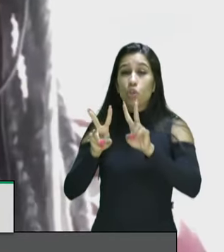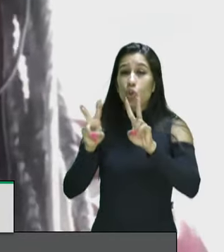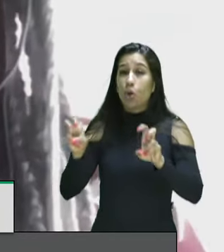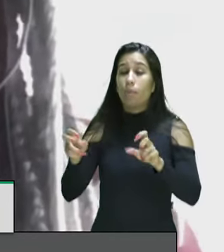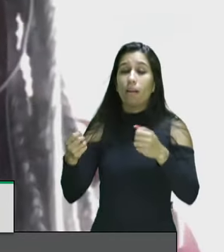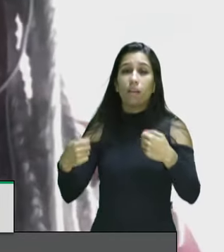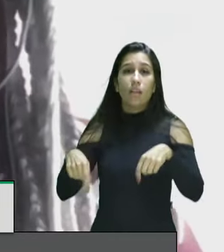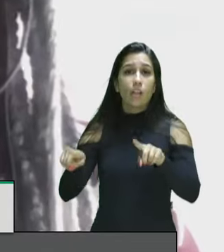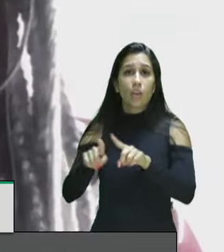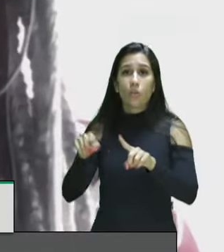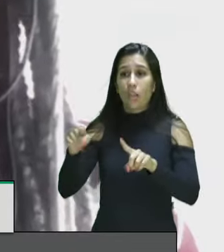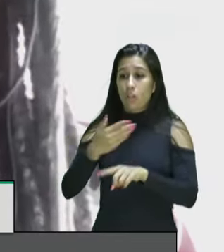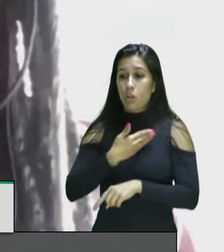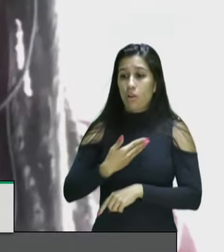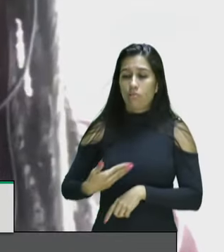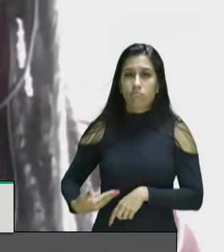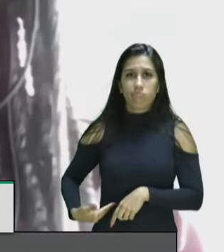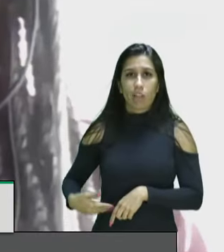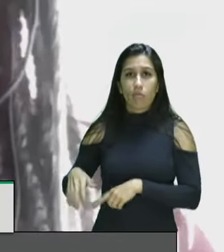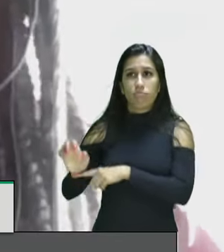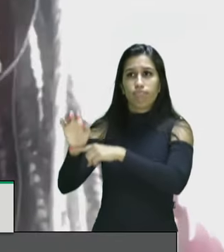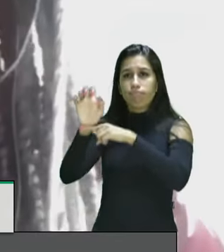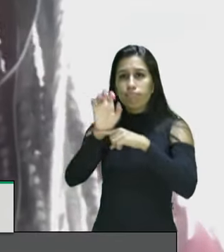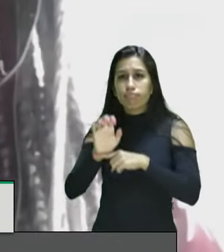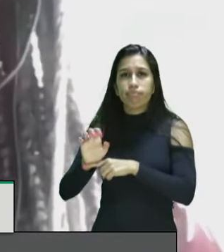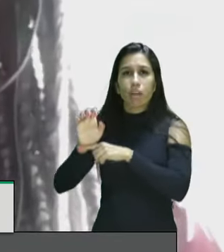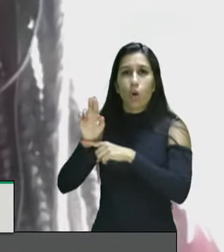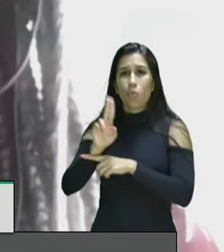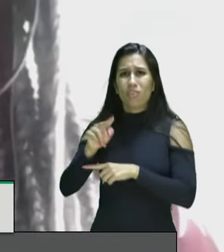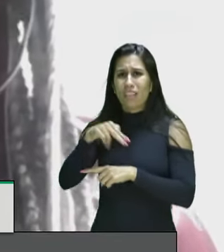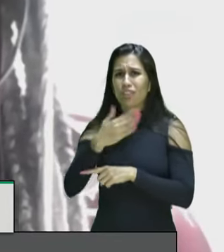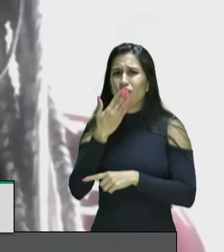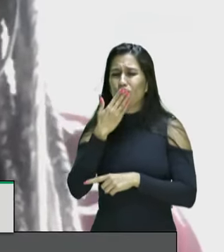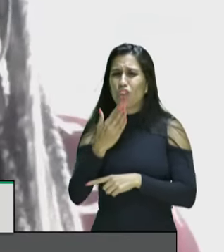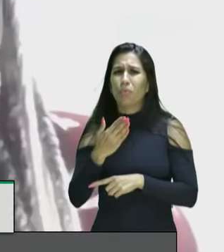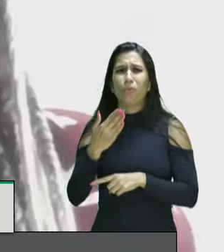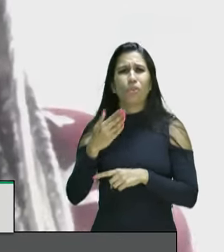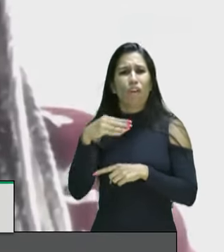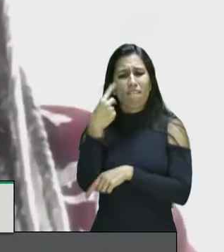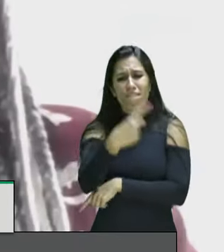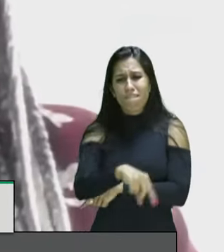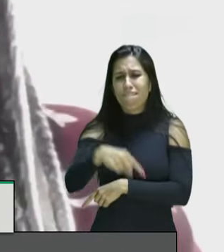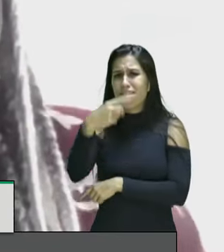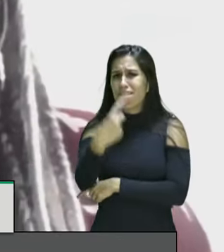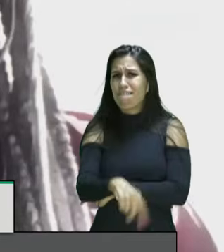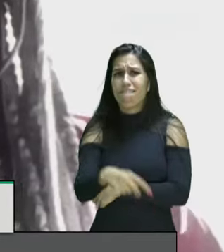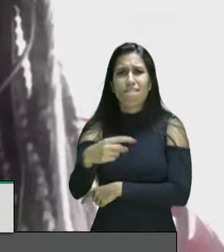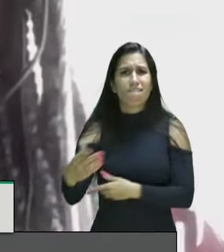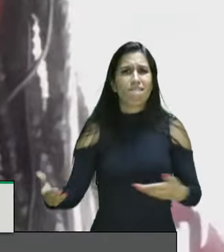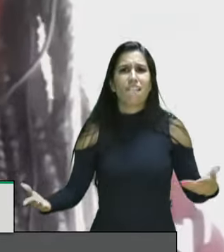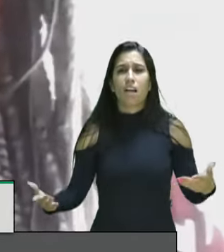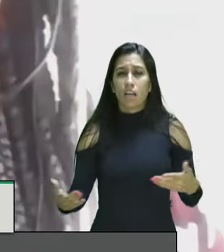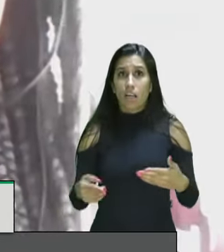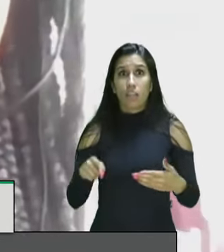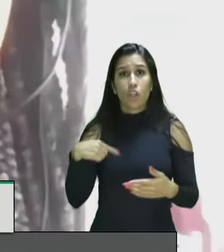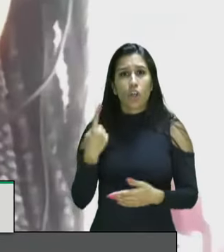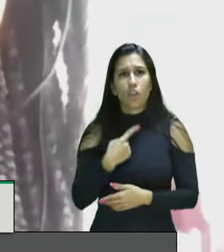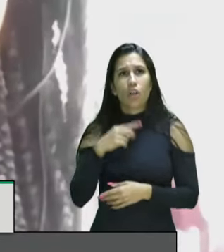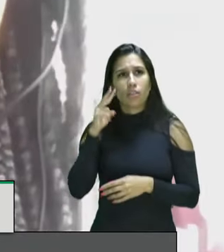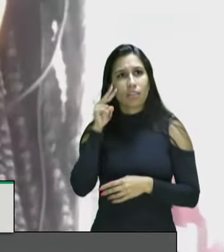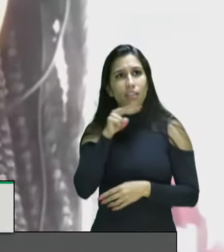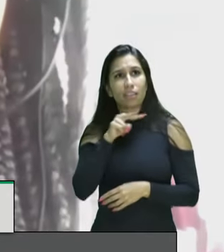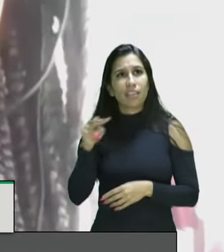estados instituírem esse tipo de mecanismo a gente tem visto não só um desmonte como uma tentativa de desvirtuar a